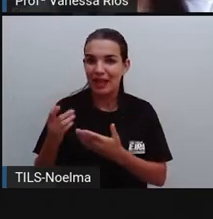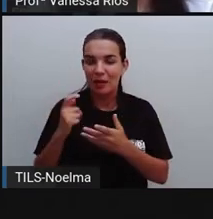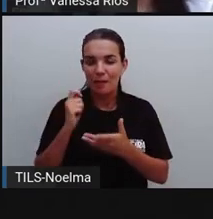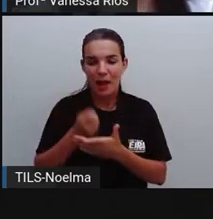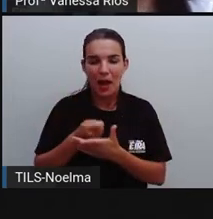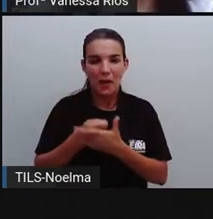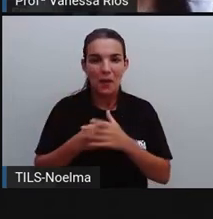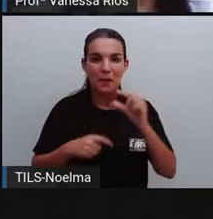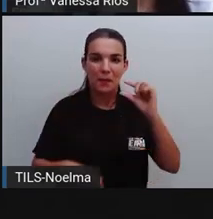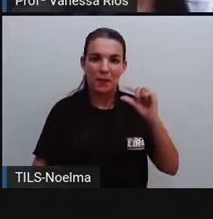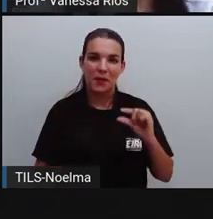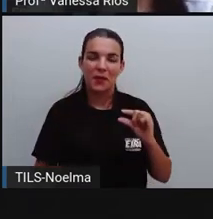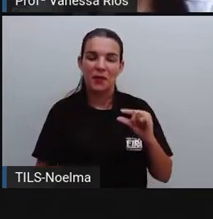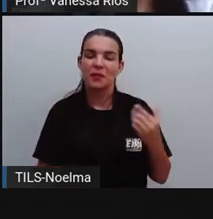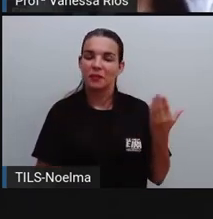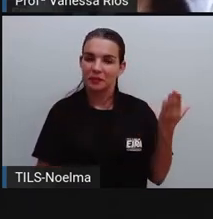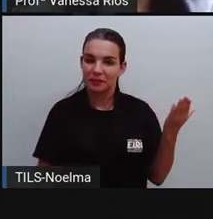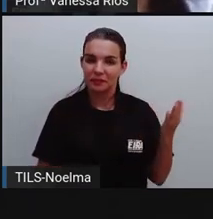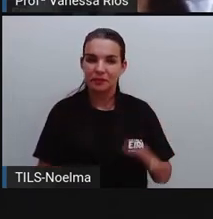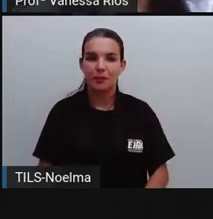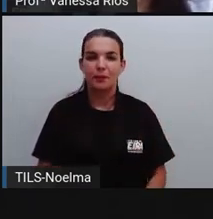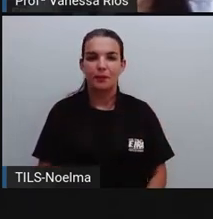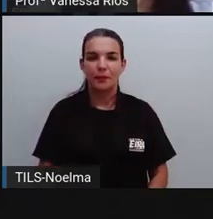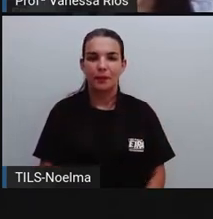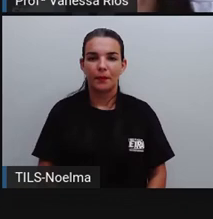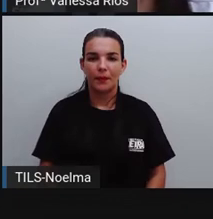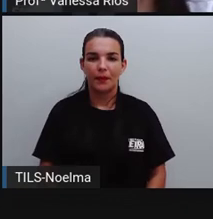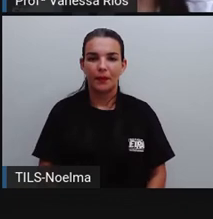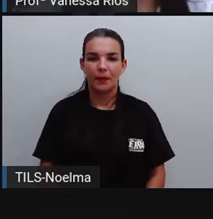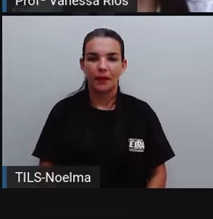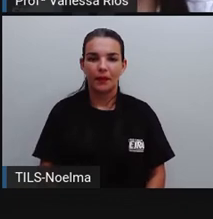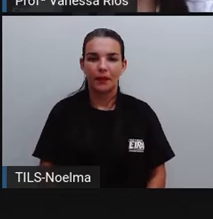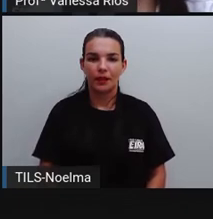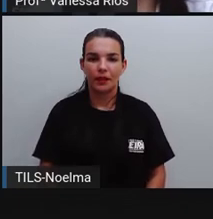pagar, né? Por uma conta de energia mais barata.